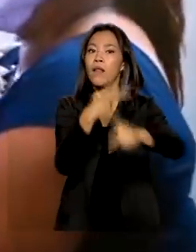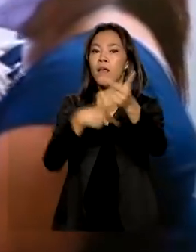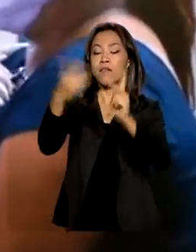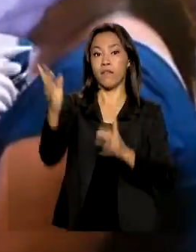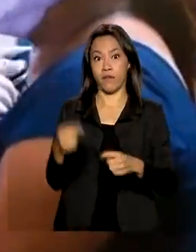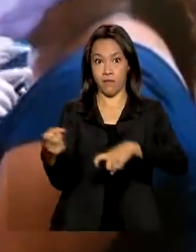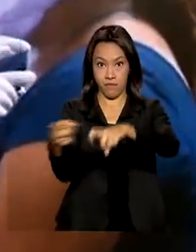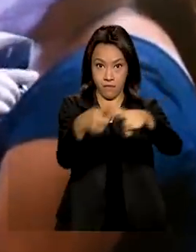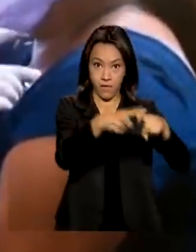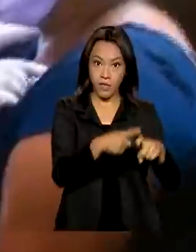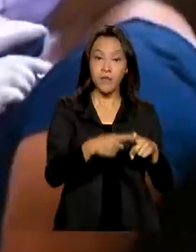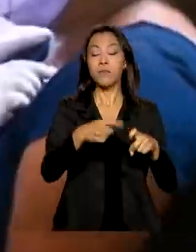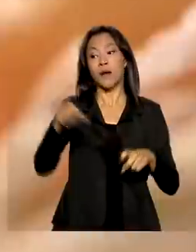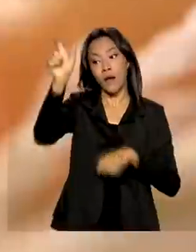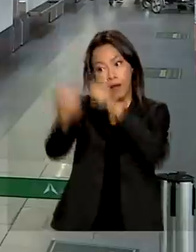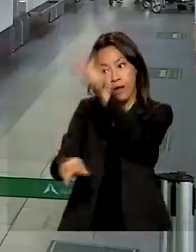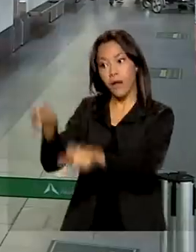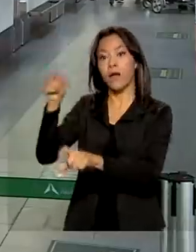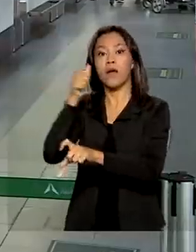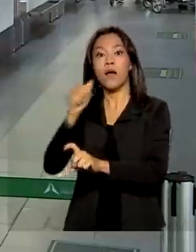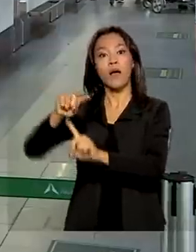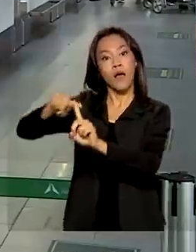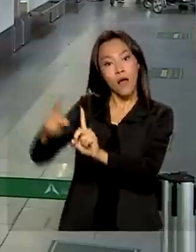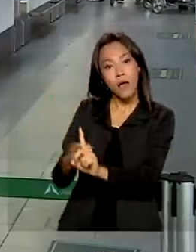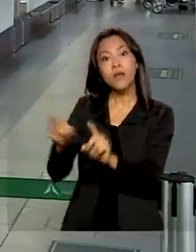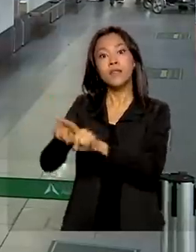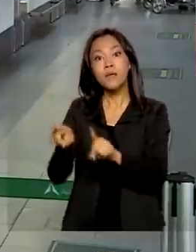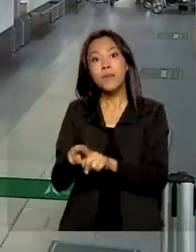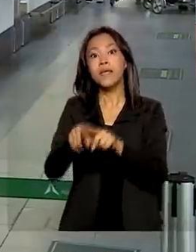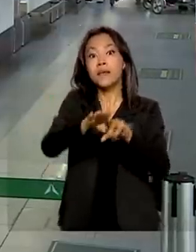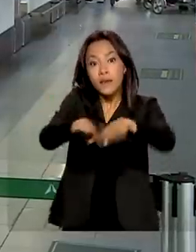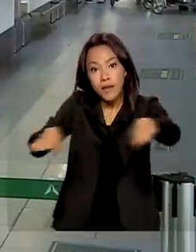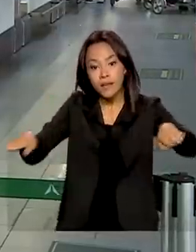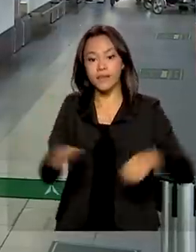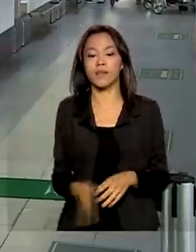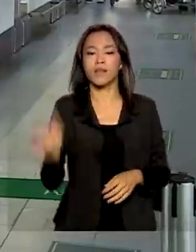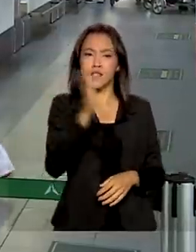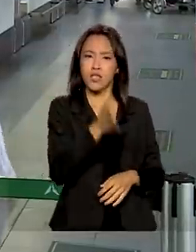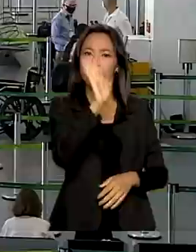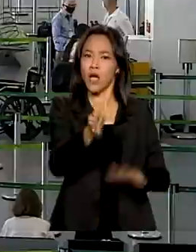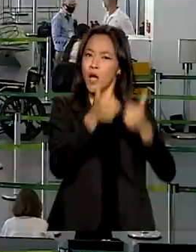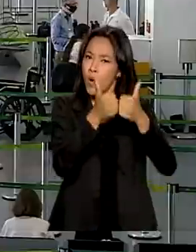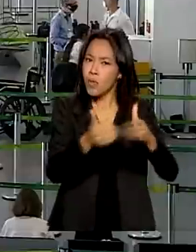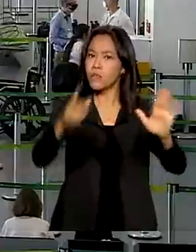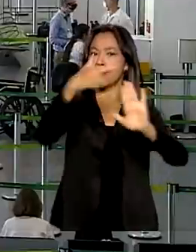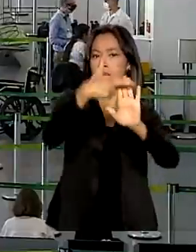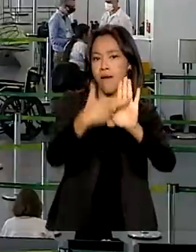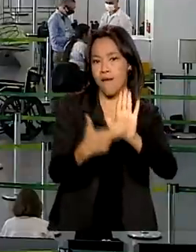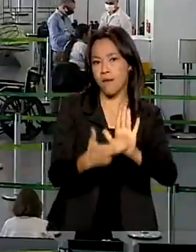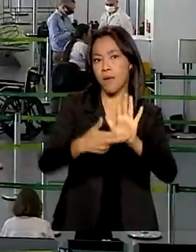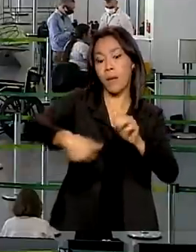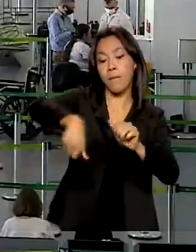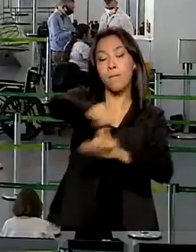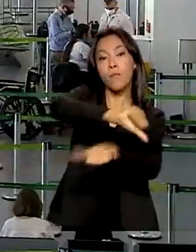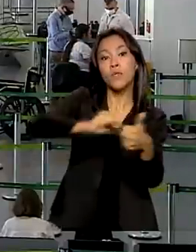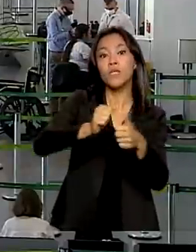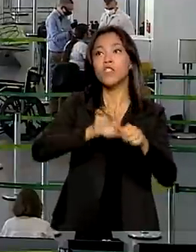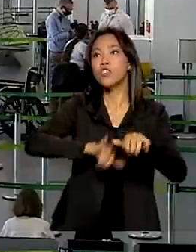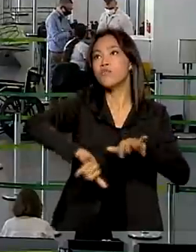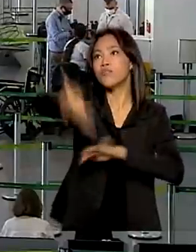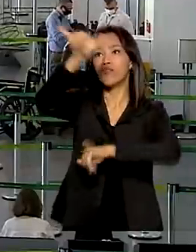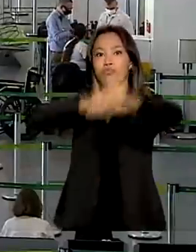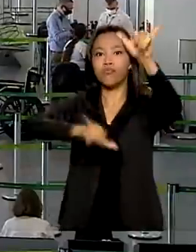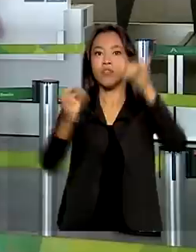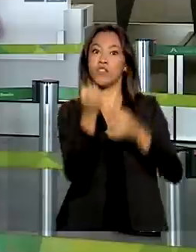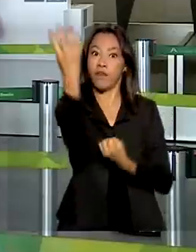gestantes e crianças. Já estão valendo as regras para alteração de passagens. Passageiros devem ter atenção para